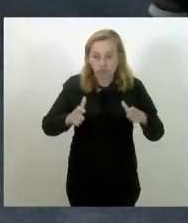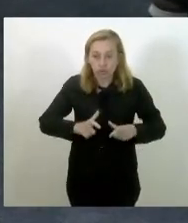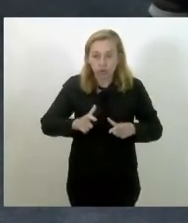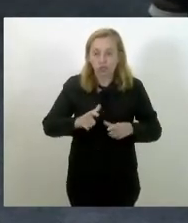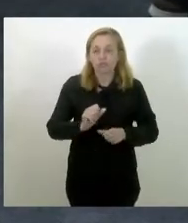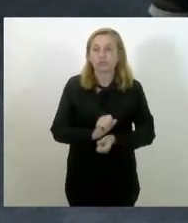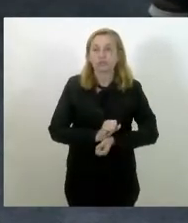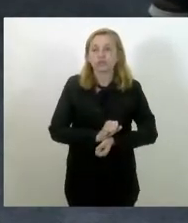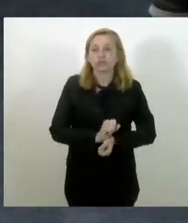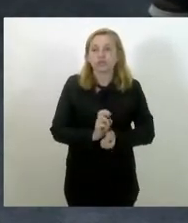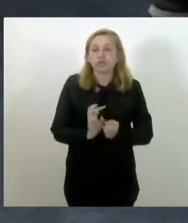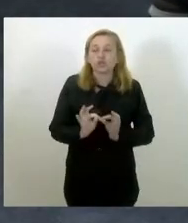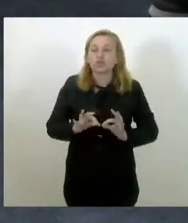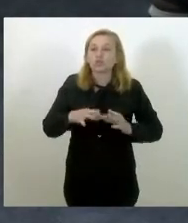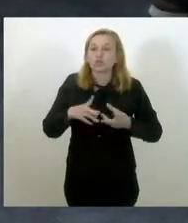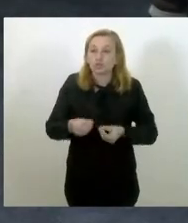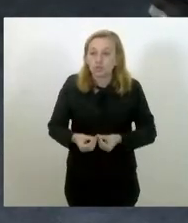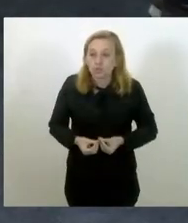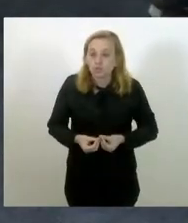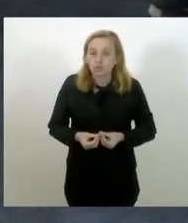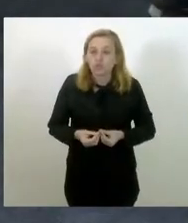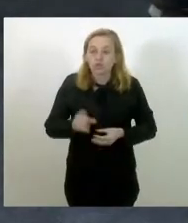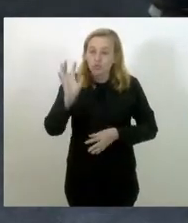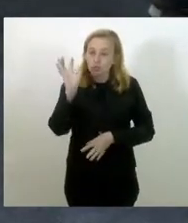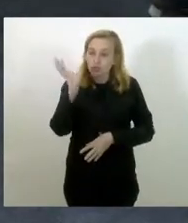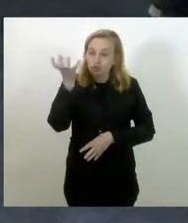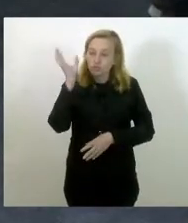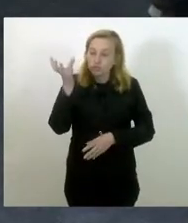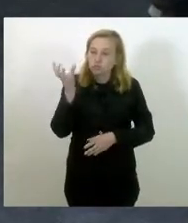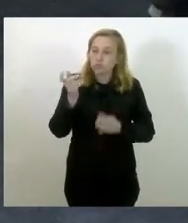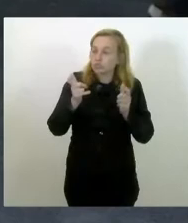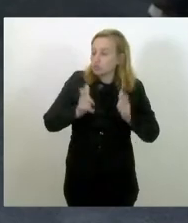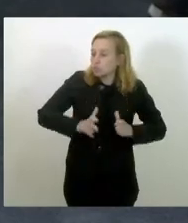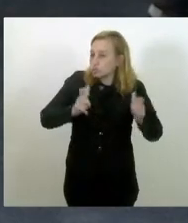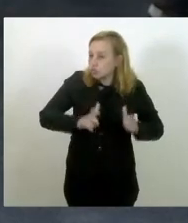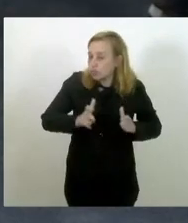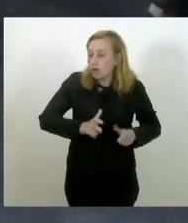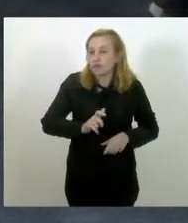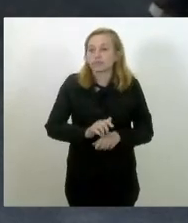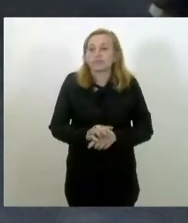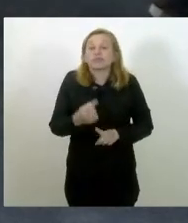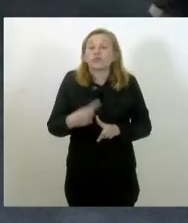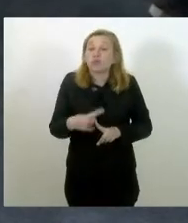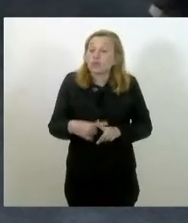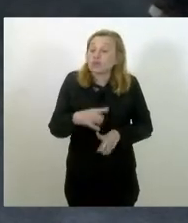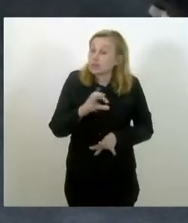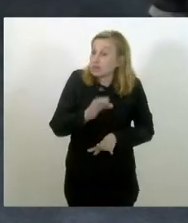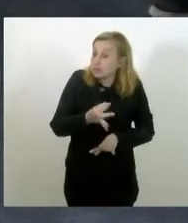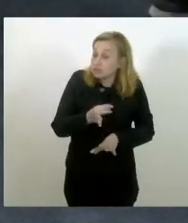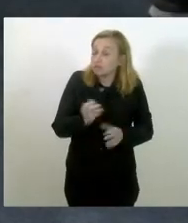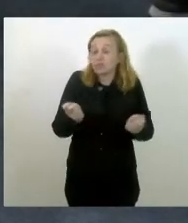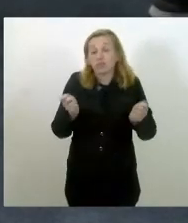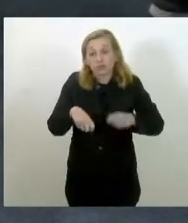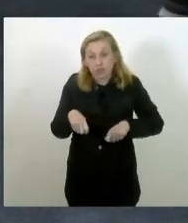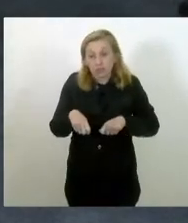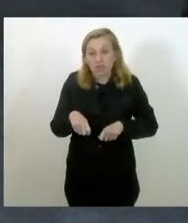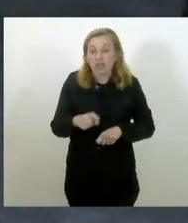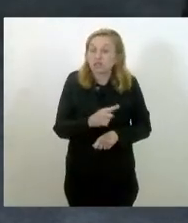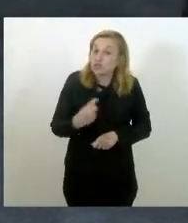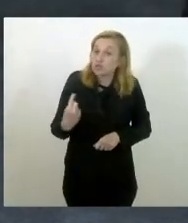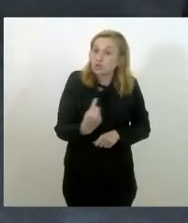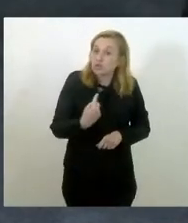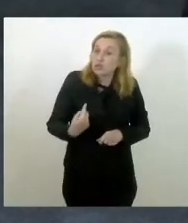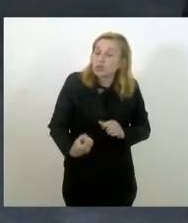envolvendo todo o clima daquela região, todo o microclima, porque, afinal de contas, há a possibilidade de a gente